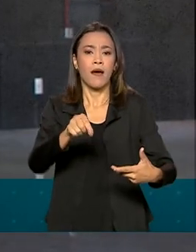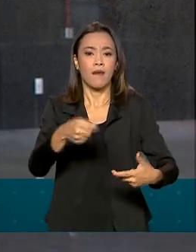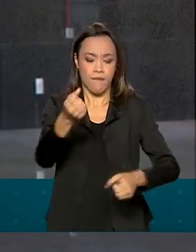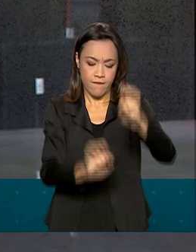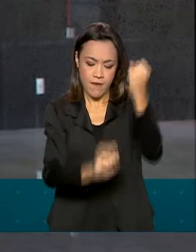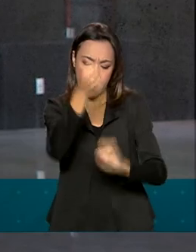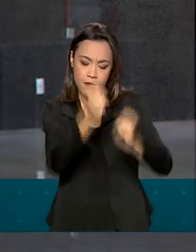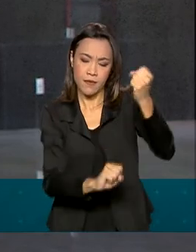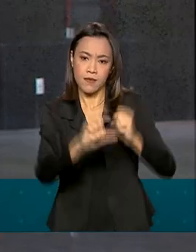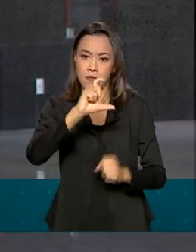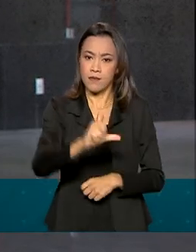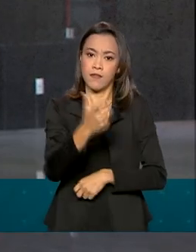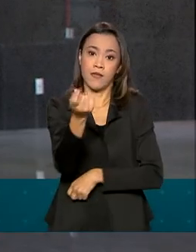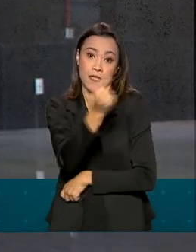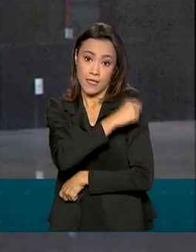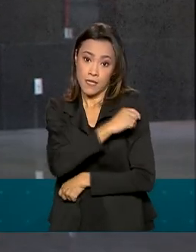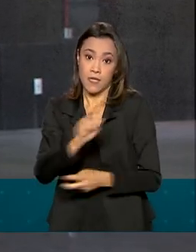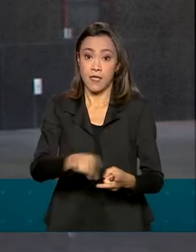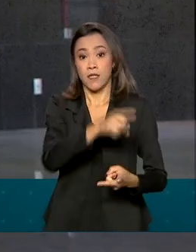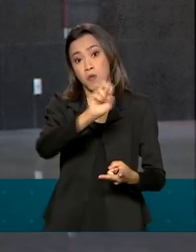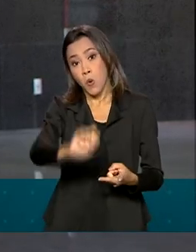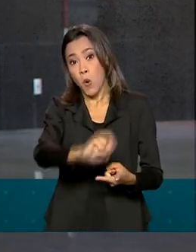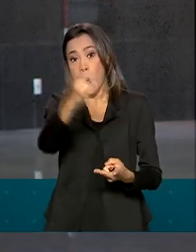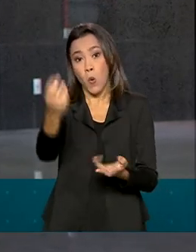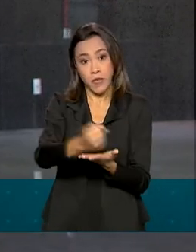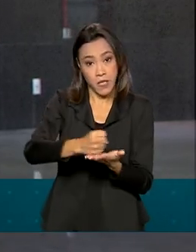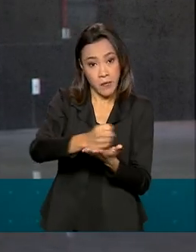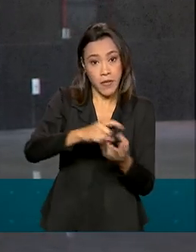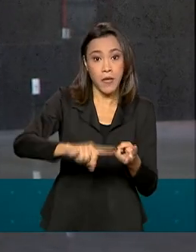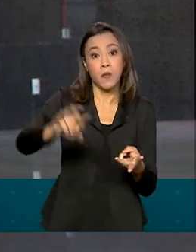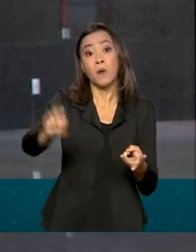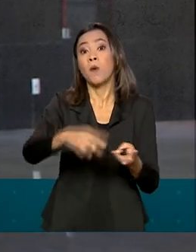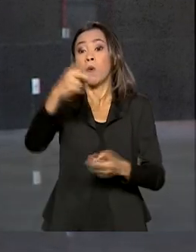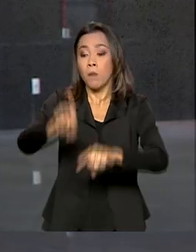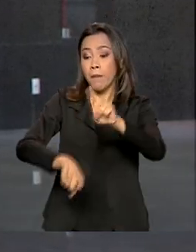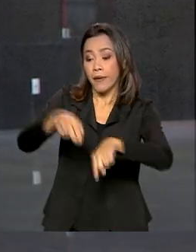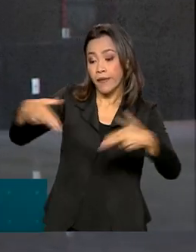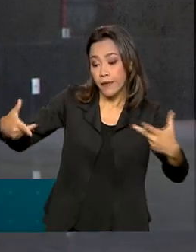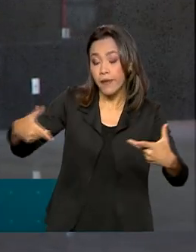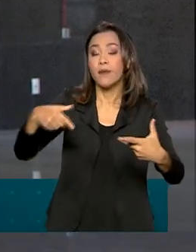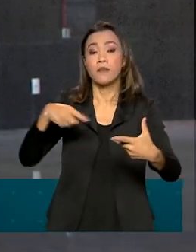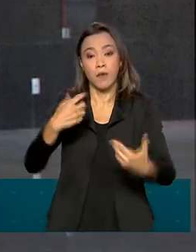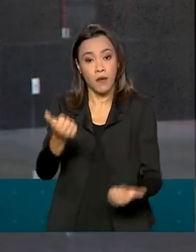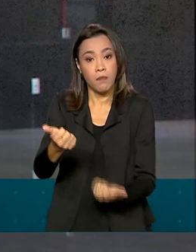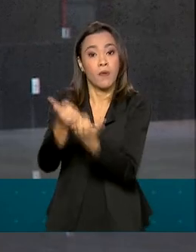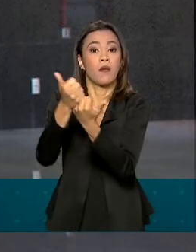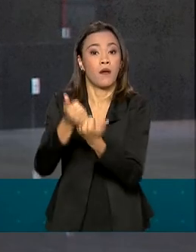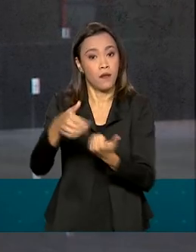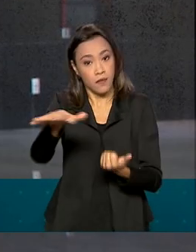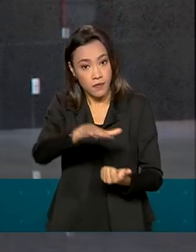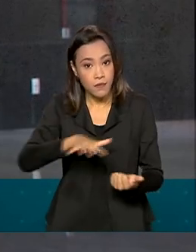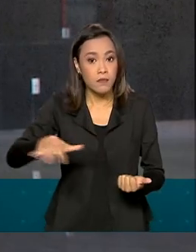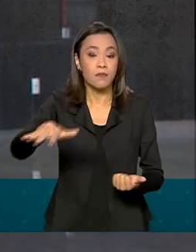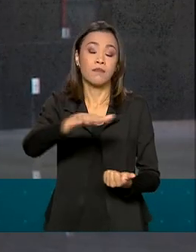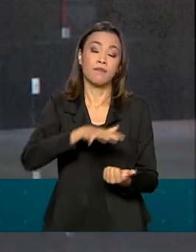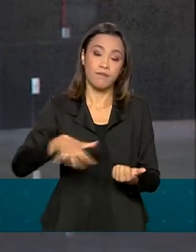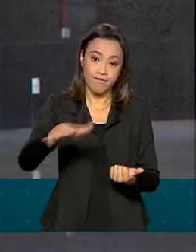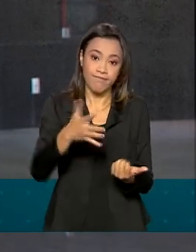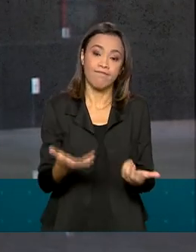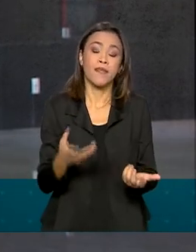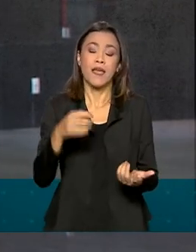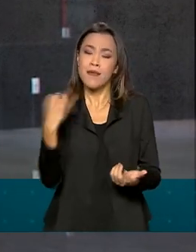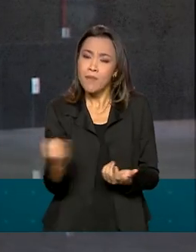para a fabricação de vacinas, ou os medicamentos ou equipamentos para o tratamento da doença. E por isso é tão importante que esses